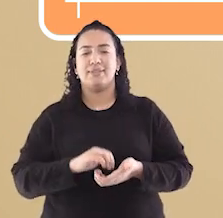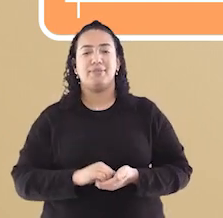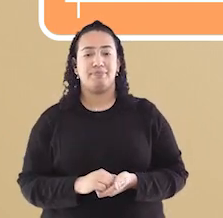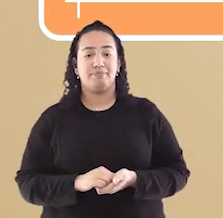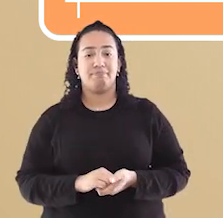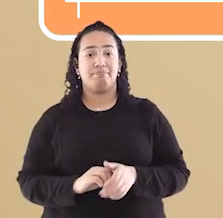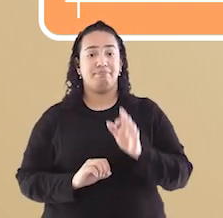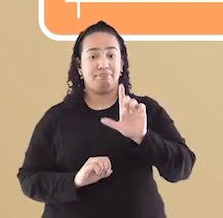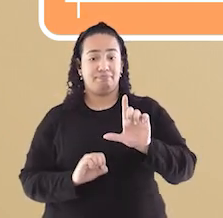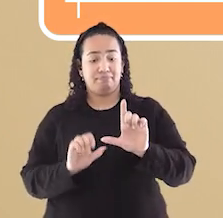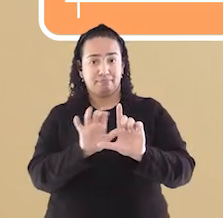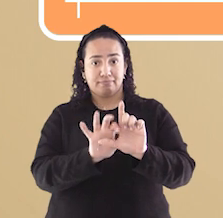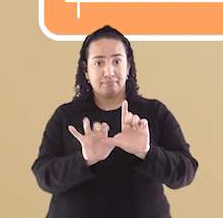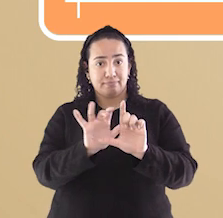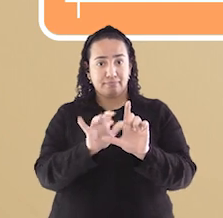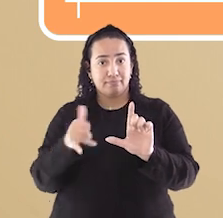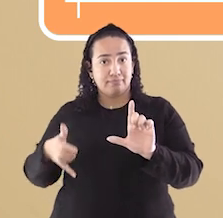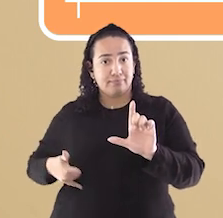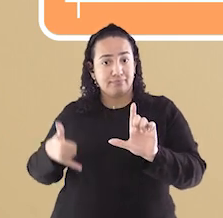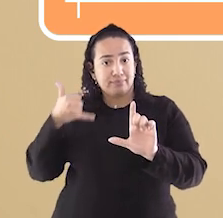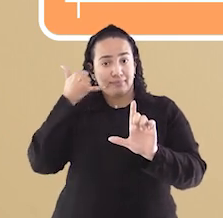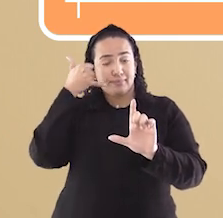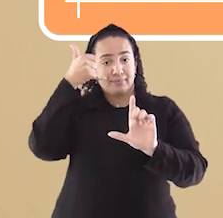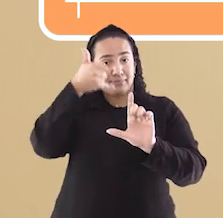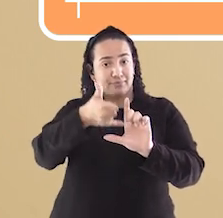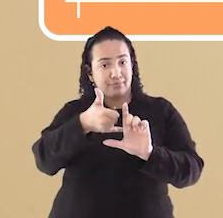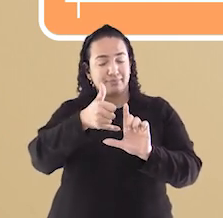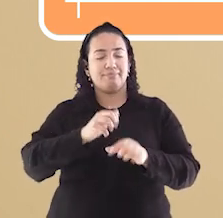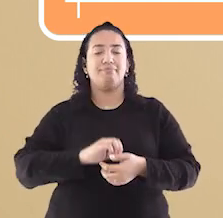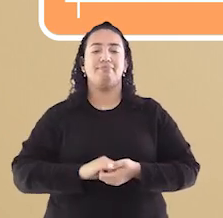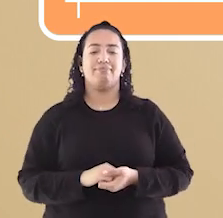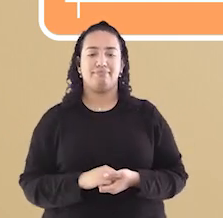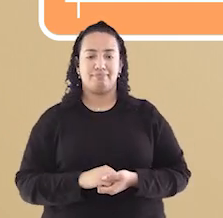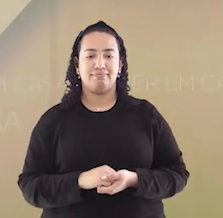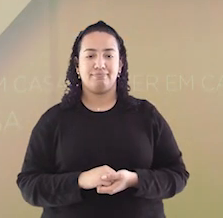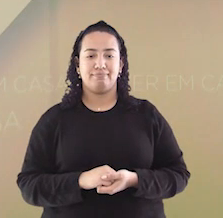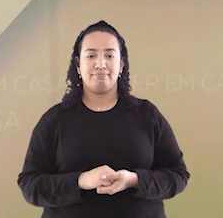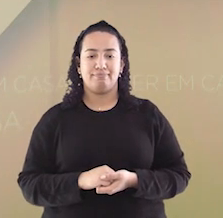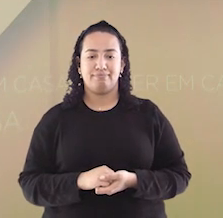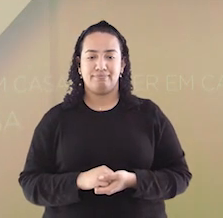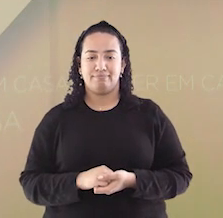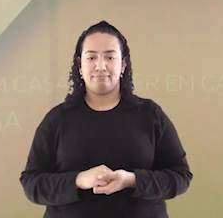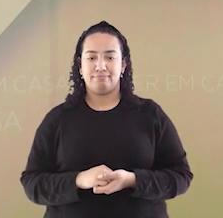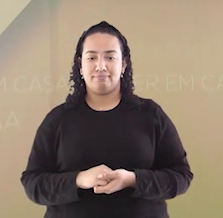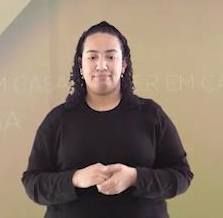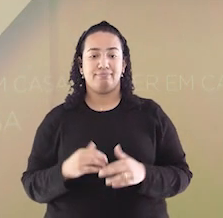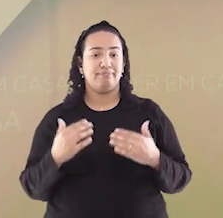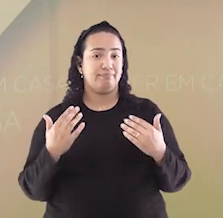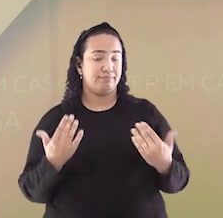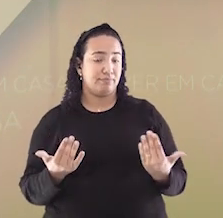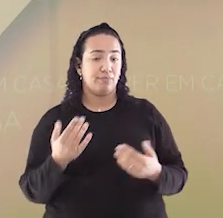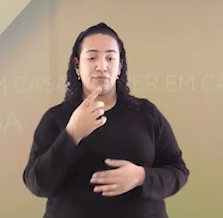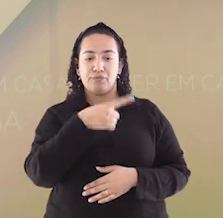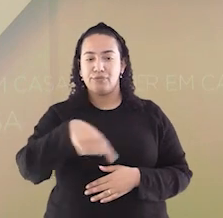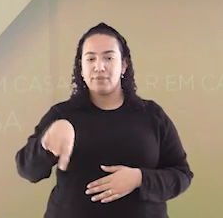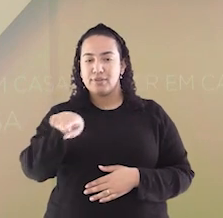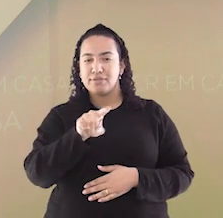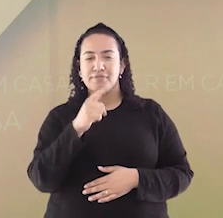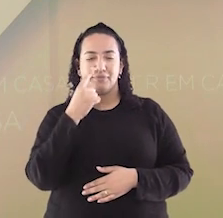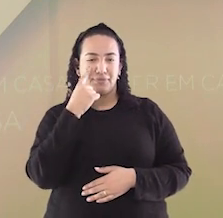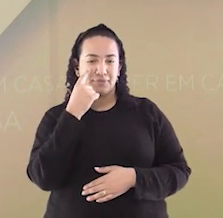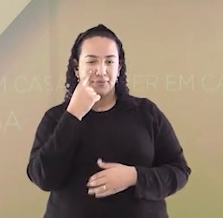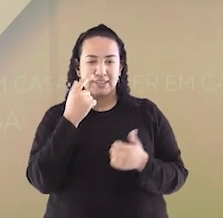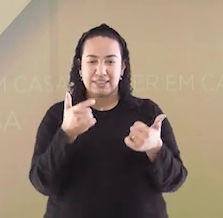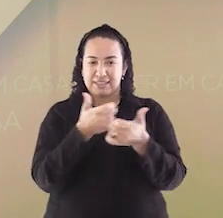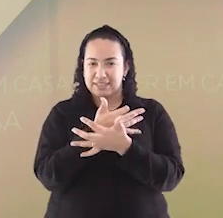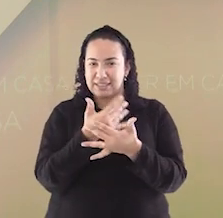Aponte a câmera do seu celular para o QR Code que fica ao lado da tela. Vocês já repararam que na sua cidade, no